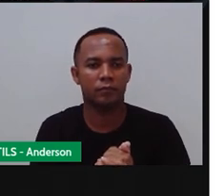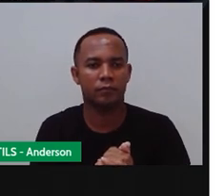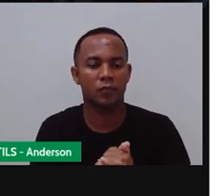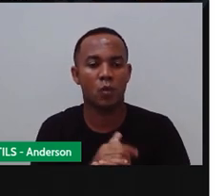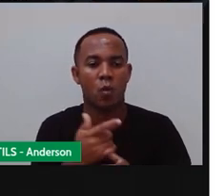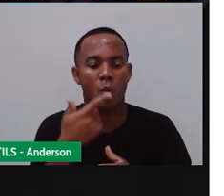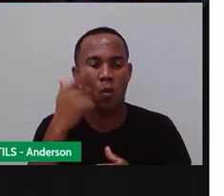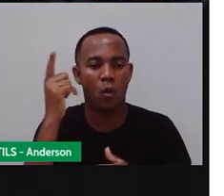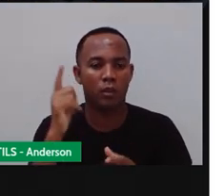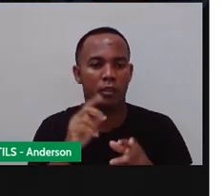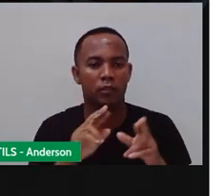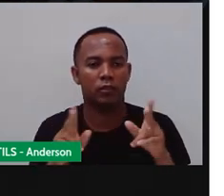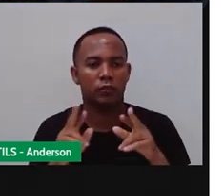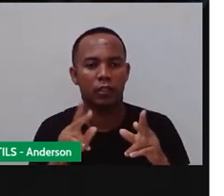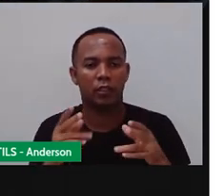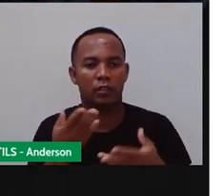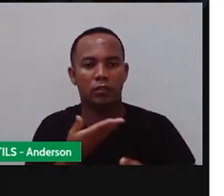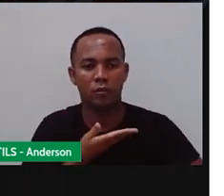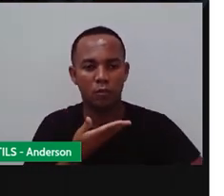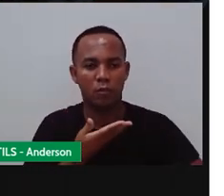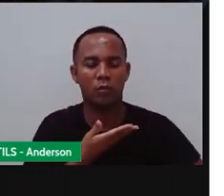Em outras, ela está mais próxima do corpo.